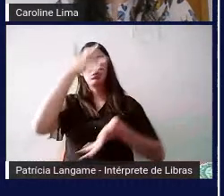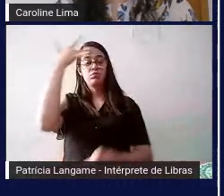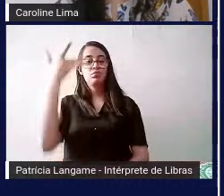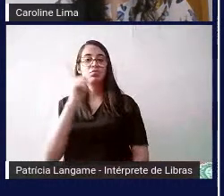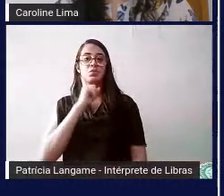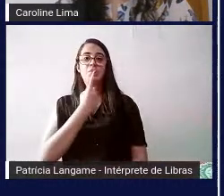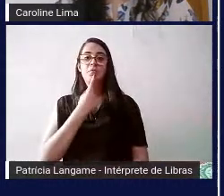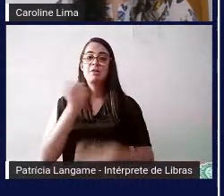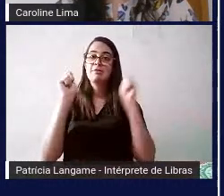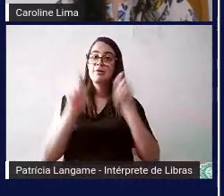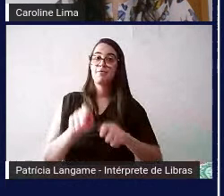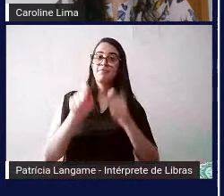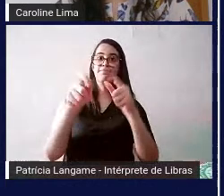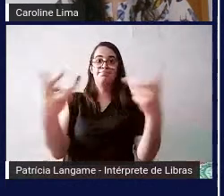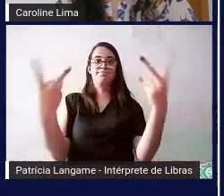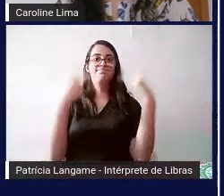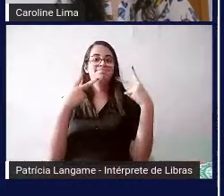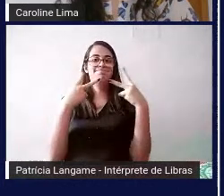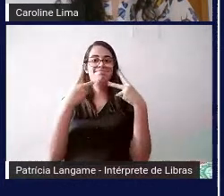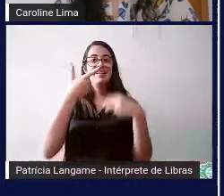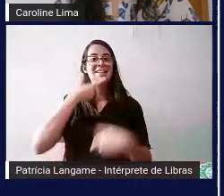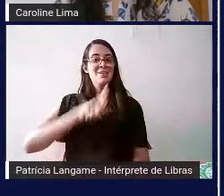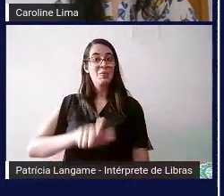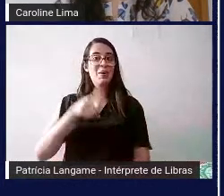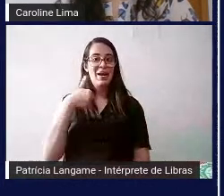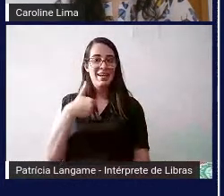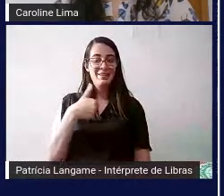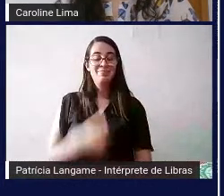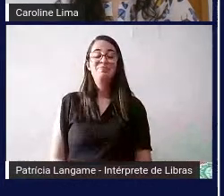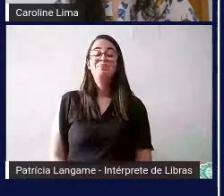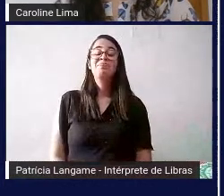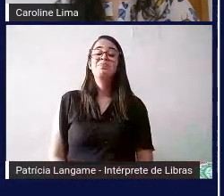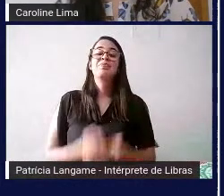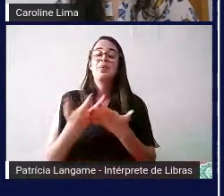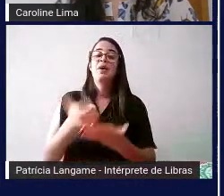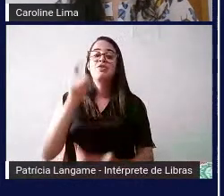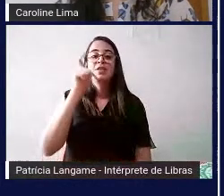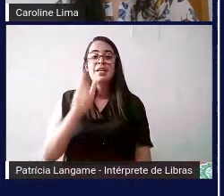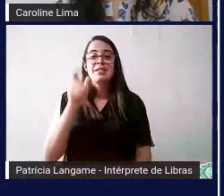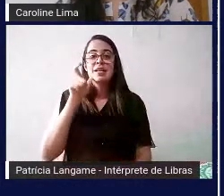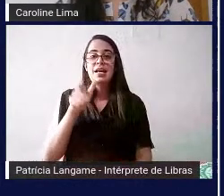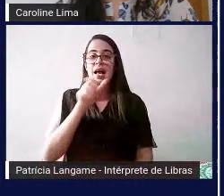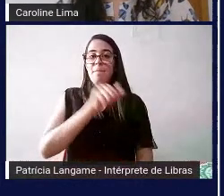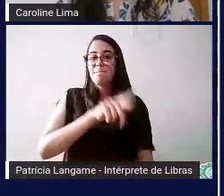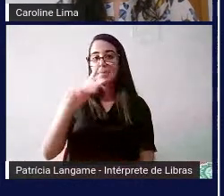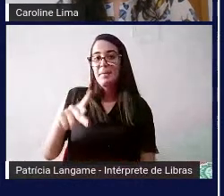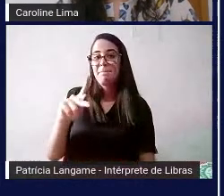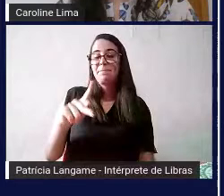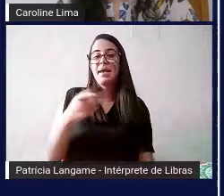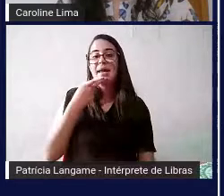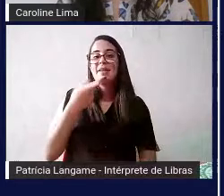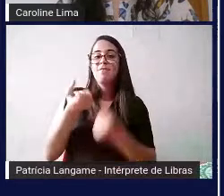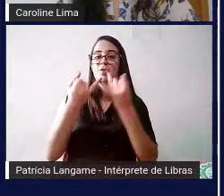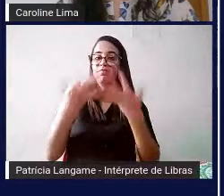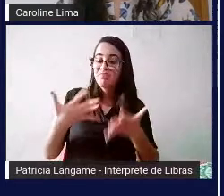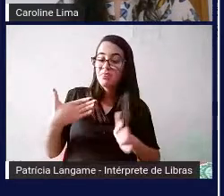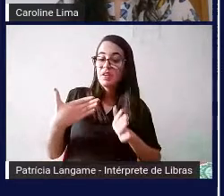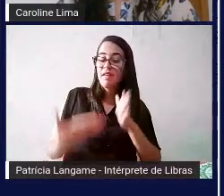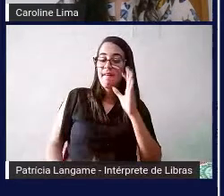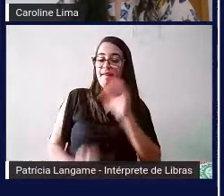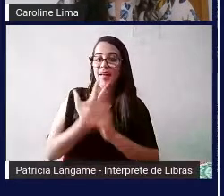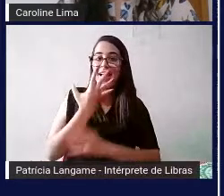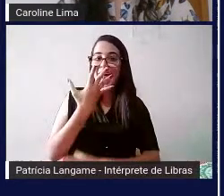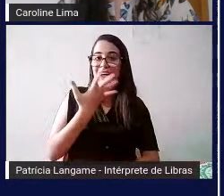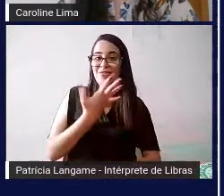ver nessa língua e uma coisa que eu acho legal do HandTalk que é bom destacar é ele foi desenvolvido por um